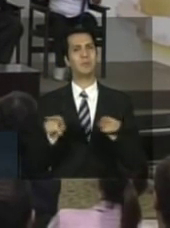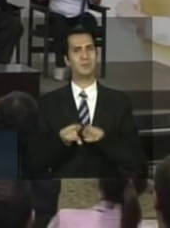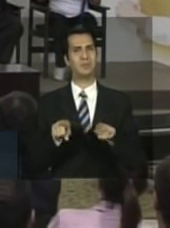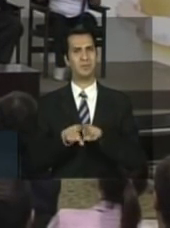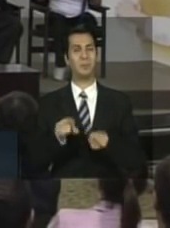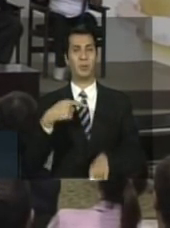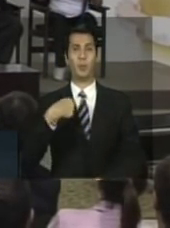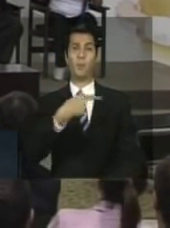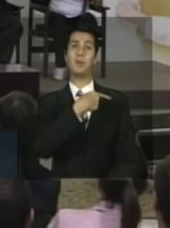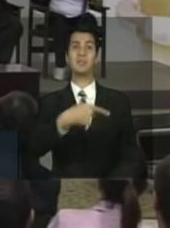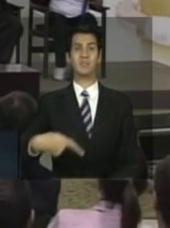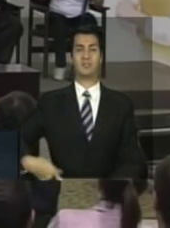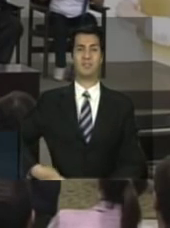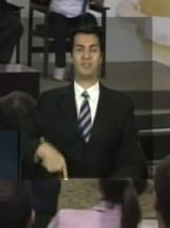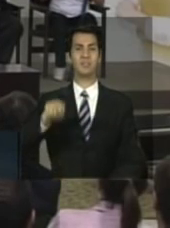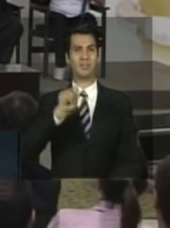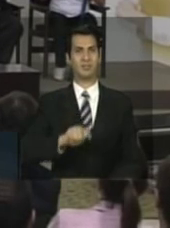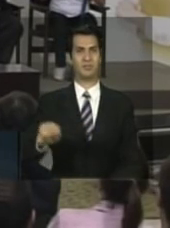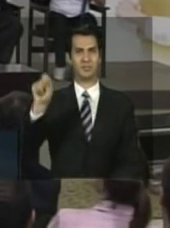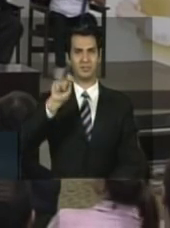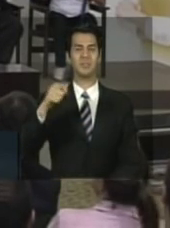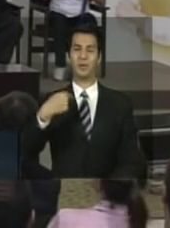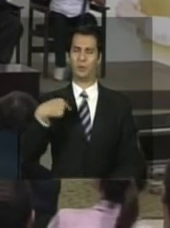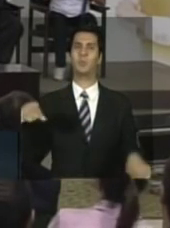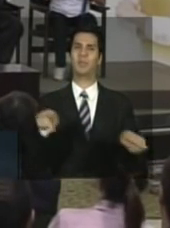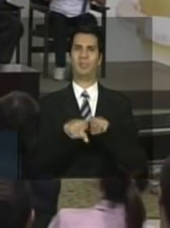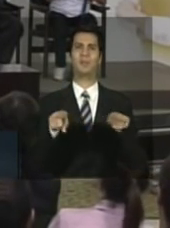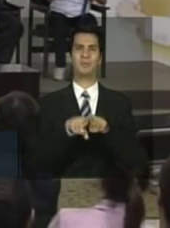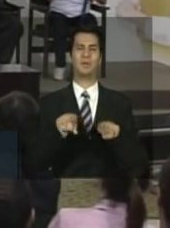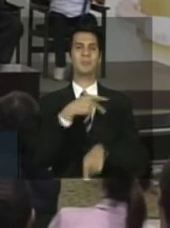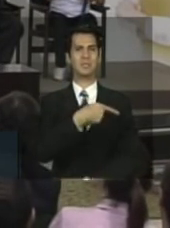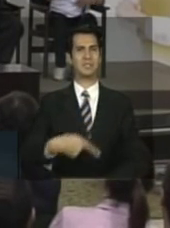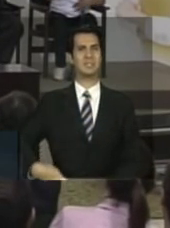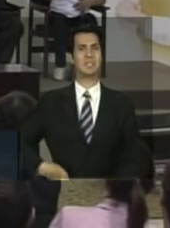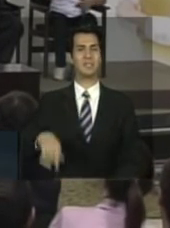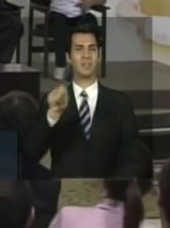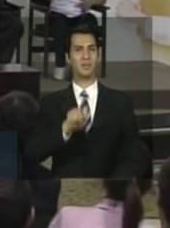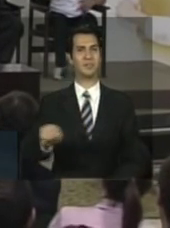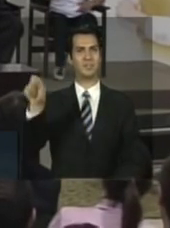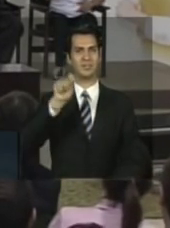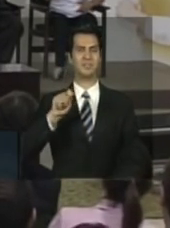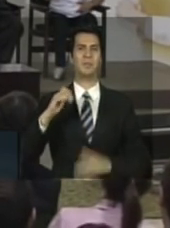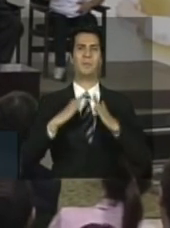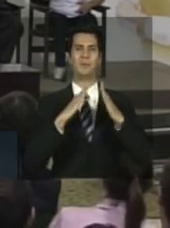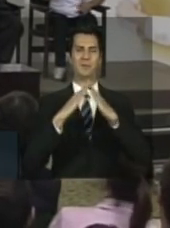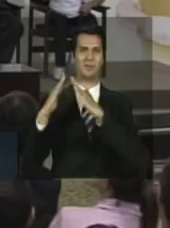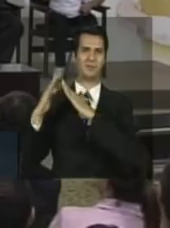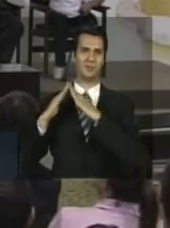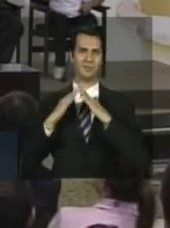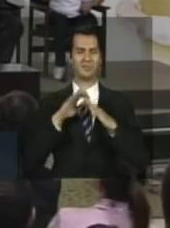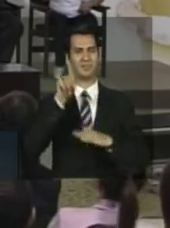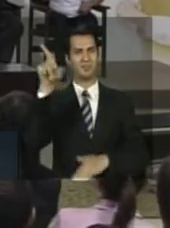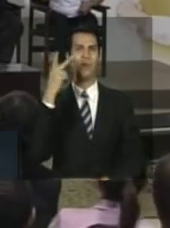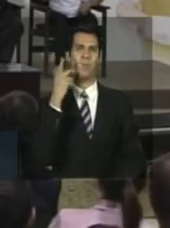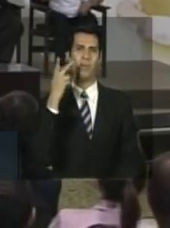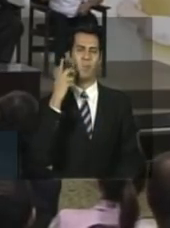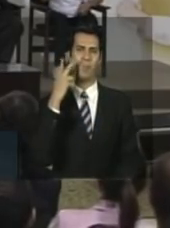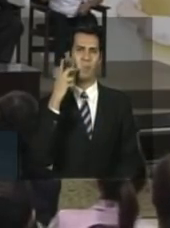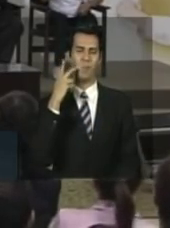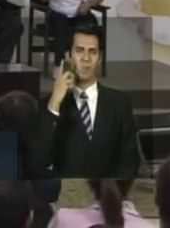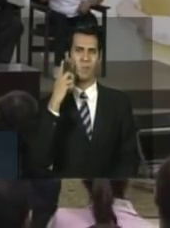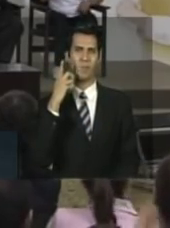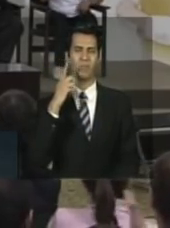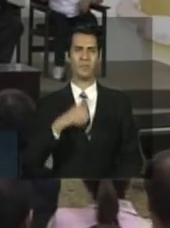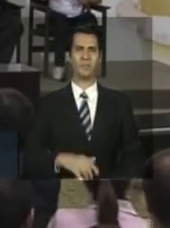associação, eu sou presidenta de associação de moradores em Fortaleza, Ceará.